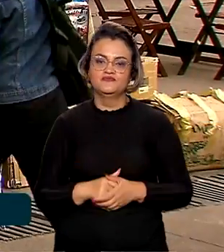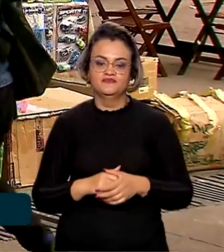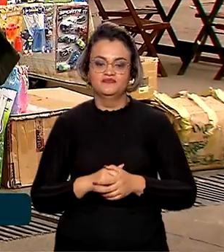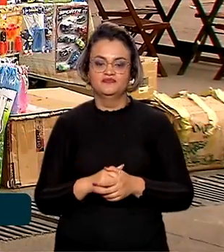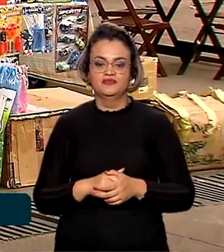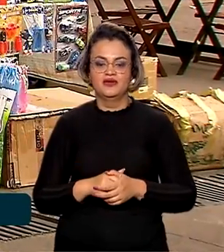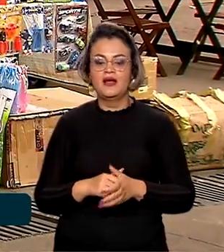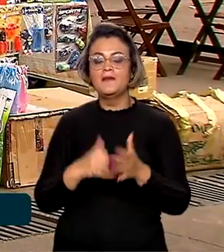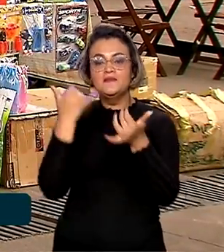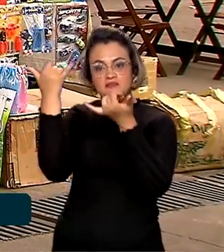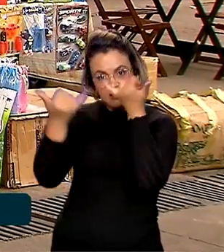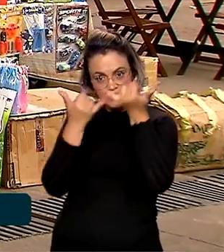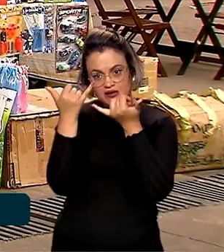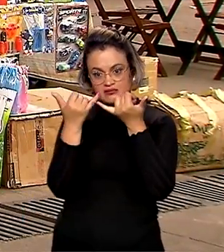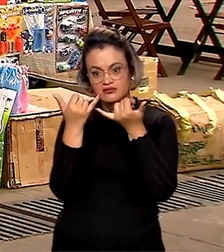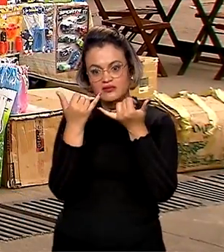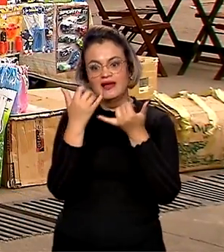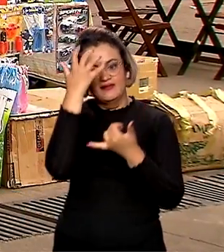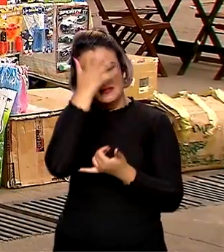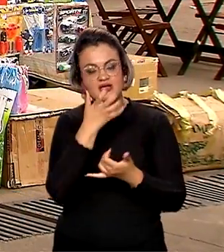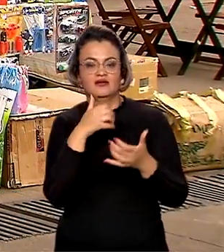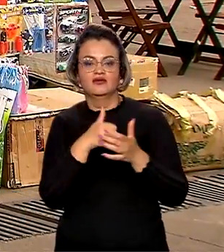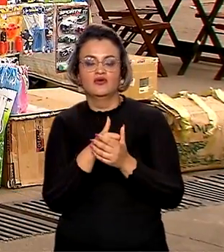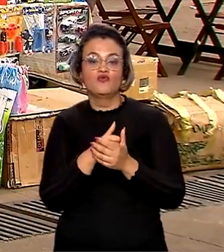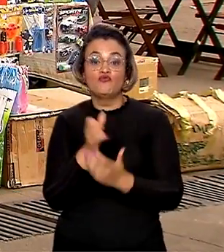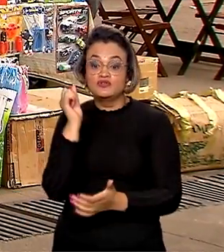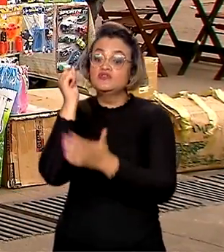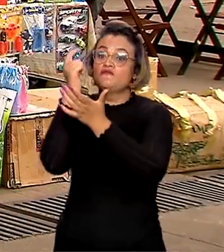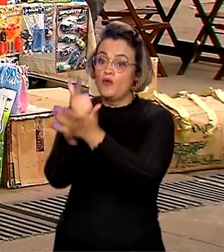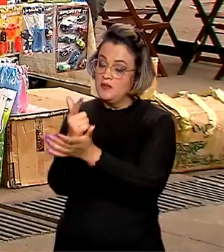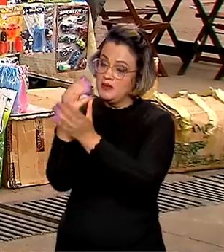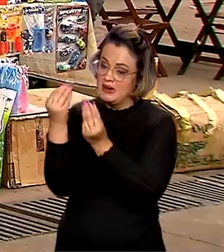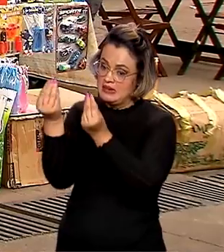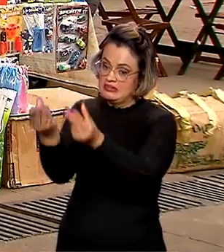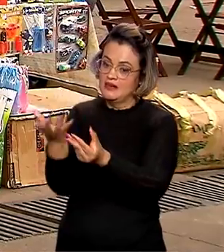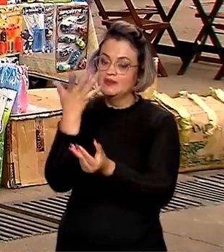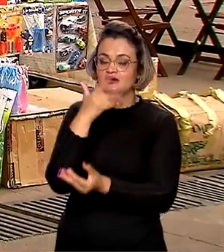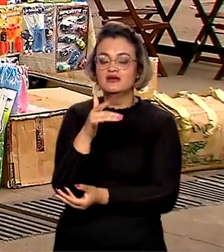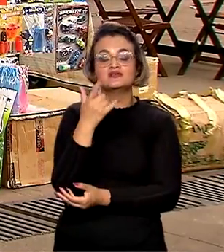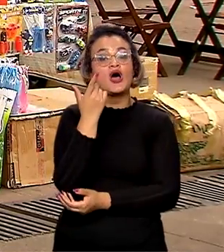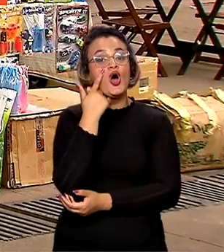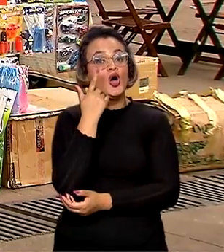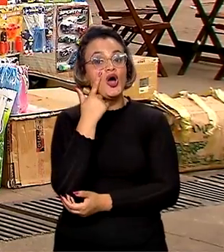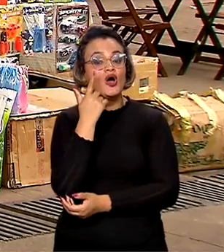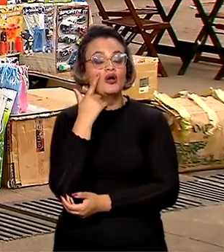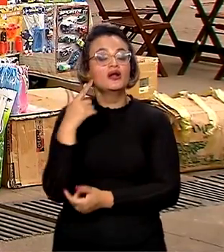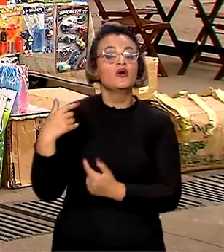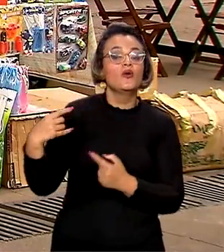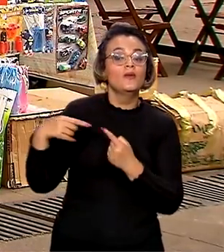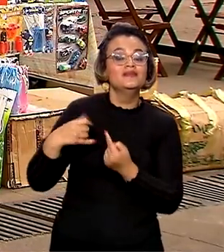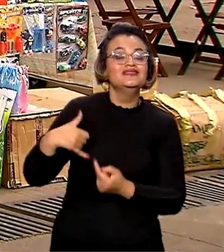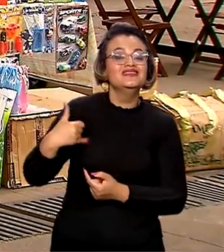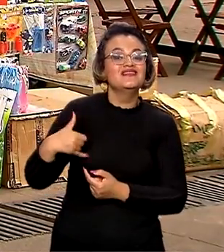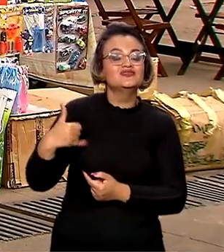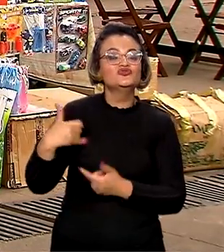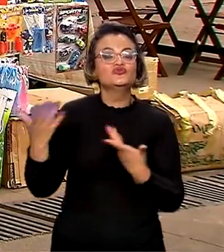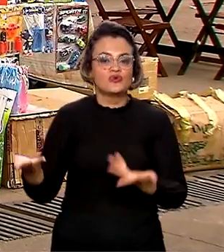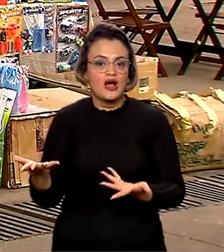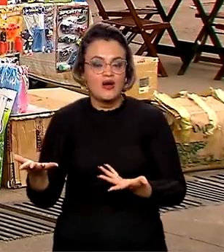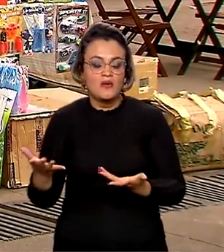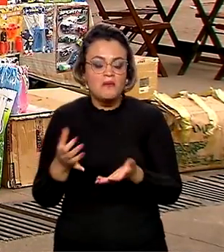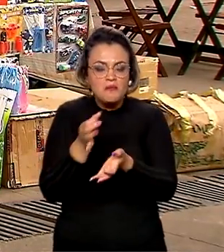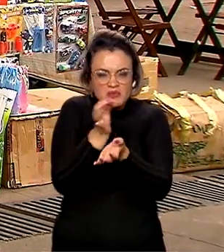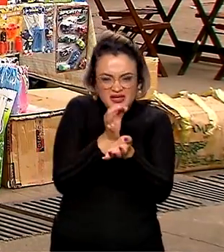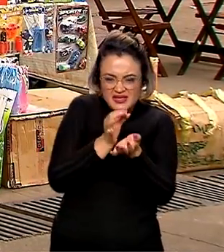Brinquedo é coisa séria. Antes de comprar um para criança, é bom verificar para que idade é indicado, se contém